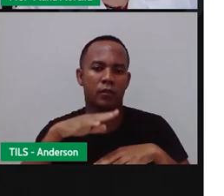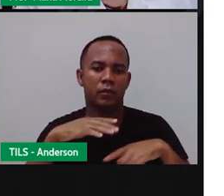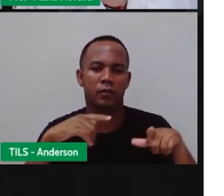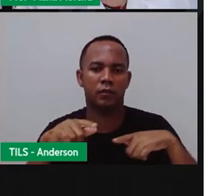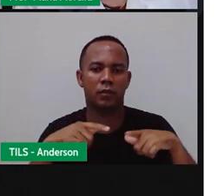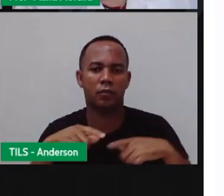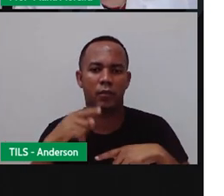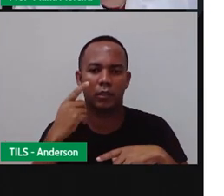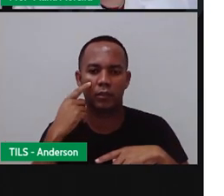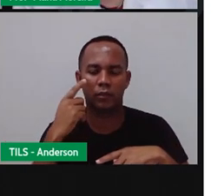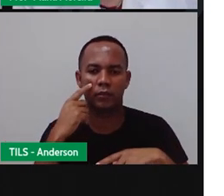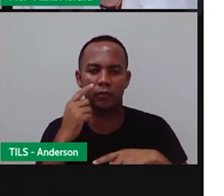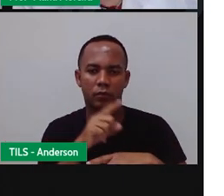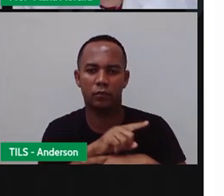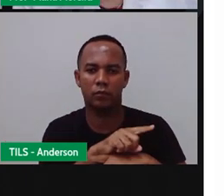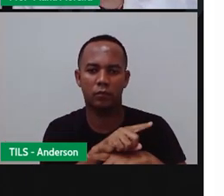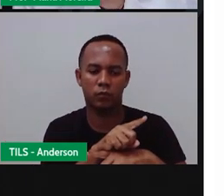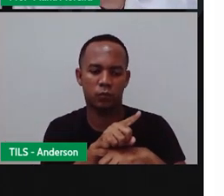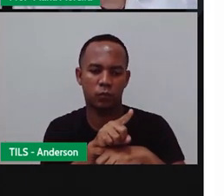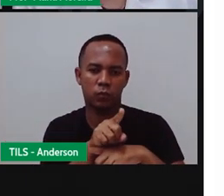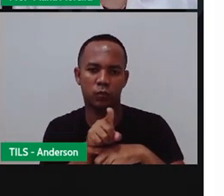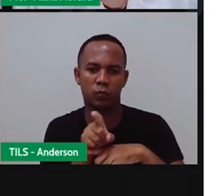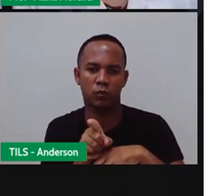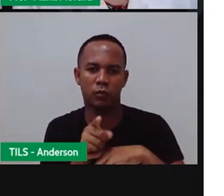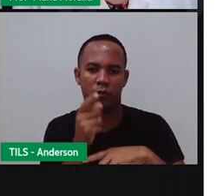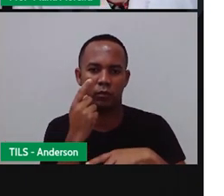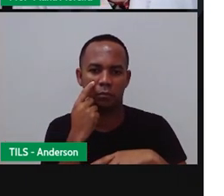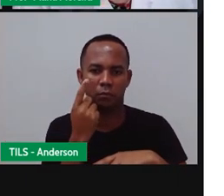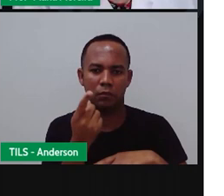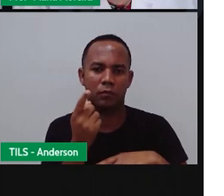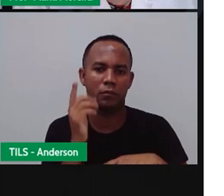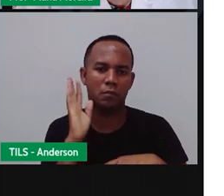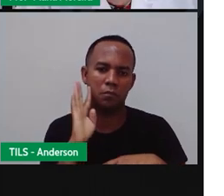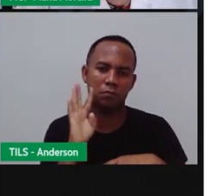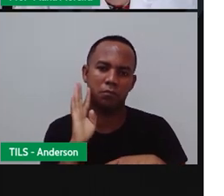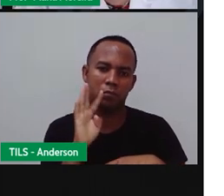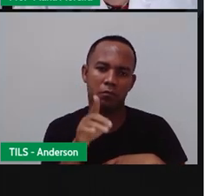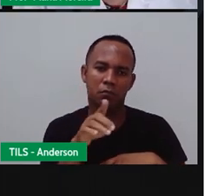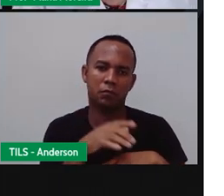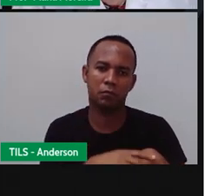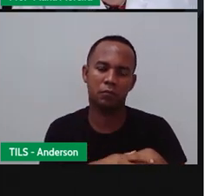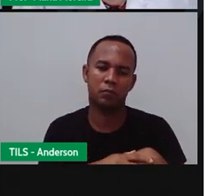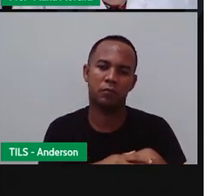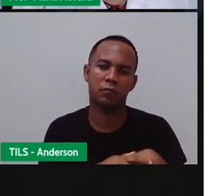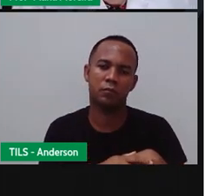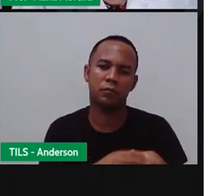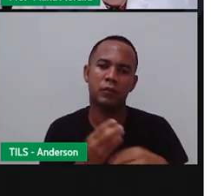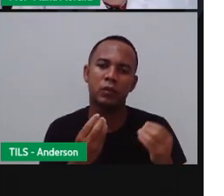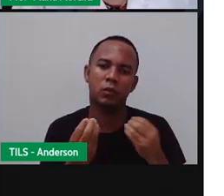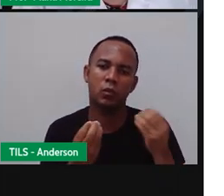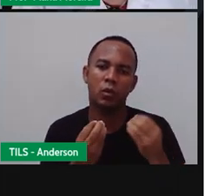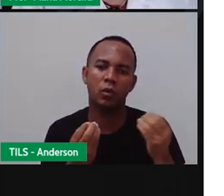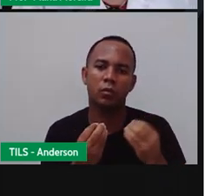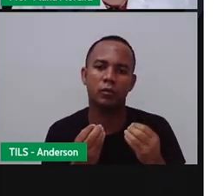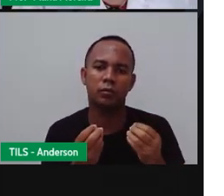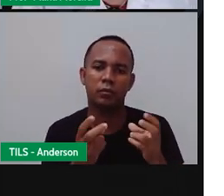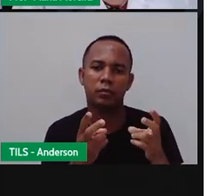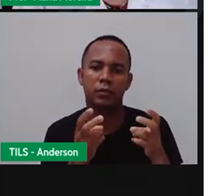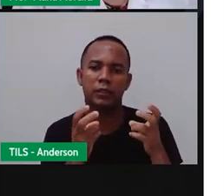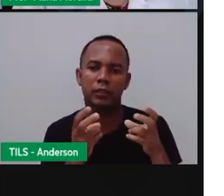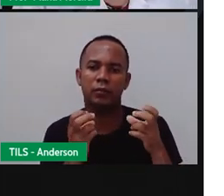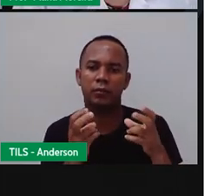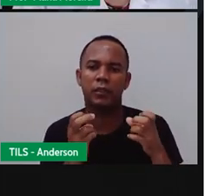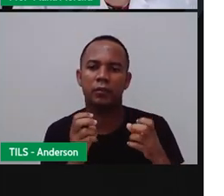imagem aqui, que um relógio de sol gigantesco. Que bacana, né? Bom, o relógio de sol funciona assim. Analisando a sombra